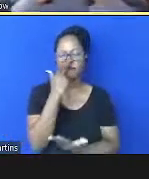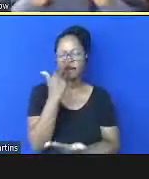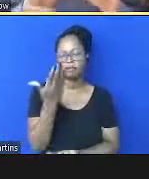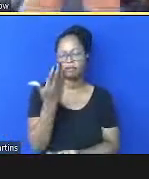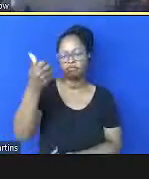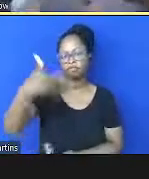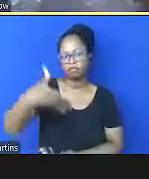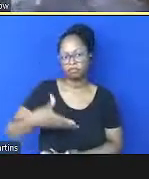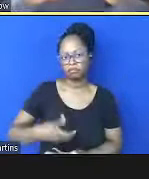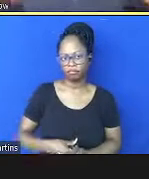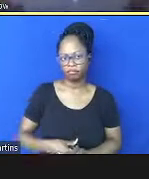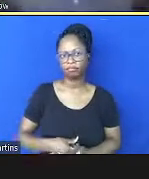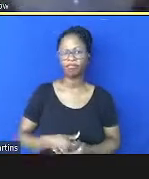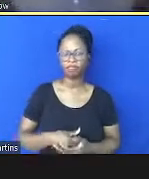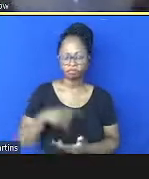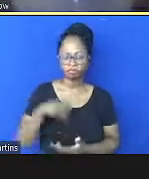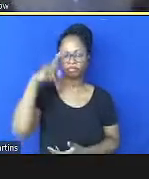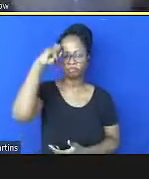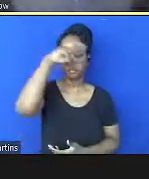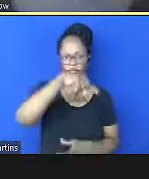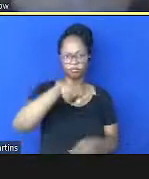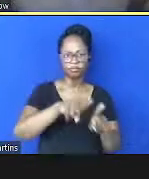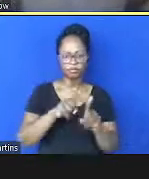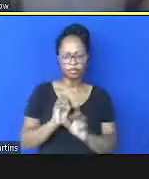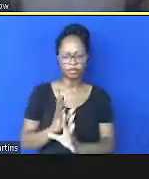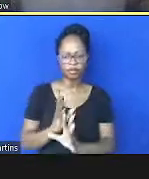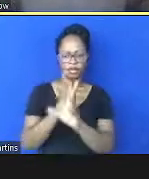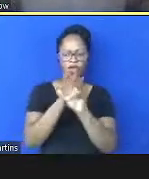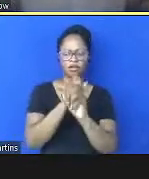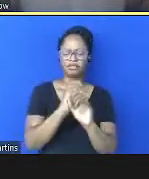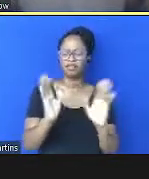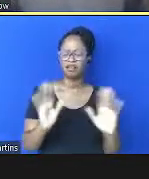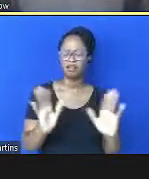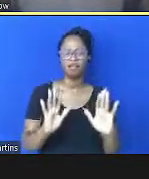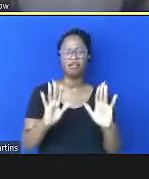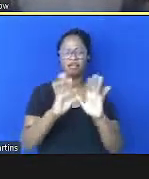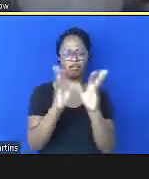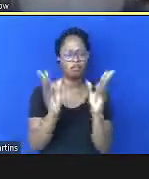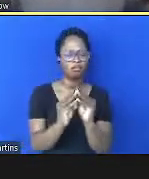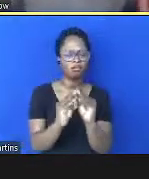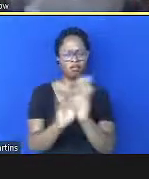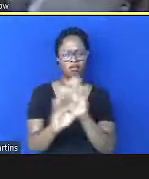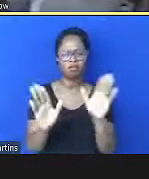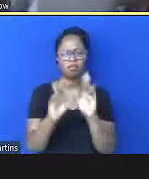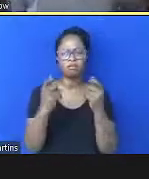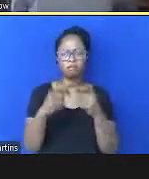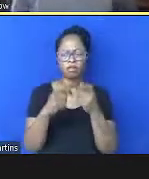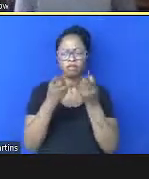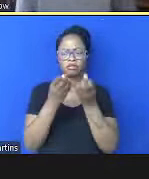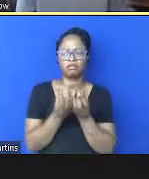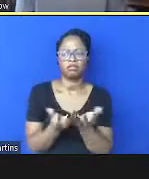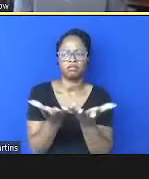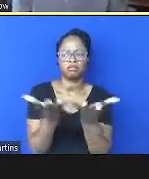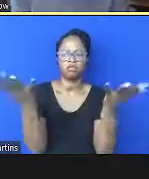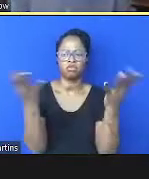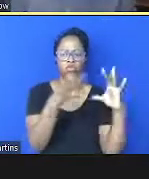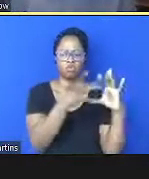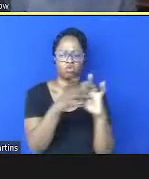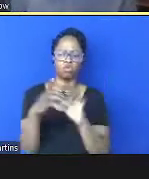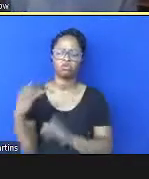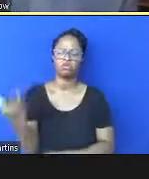muito complexa com um modelo matemático muito complexo não isso tem que ser algo disperso o contexto importa